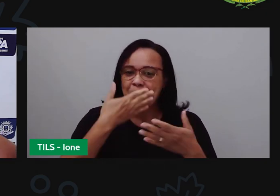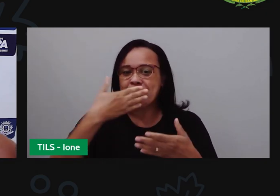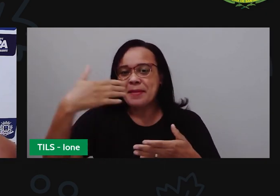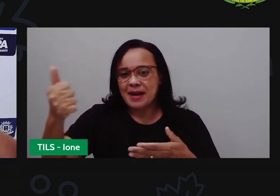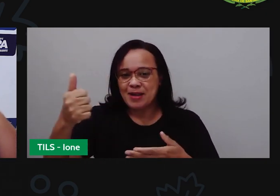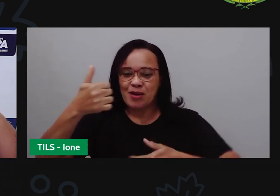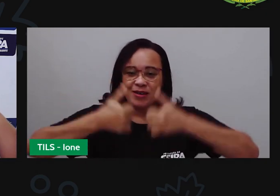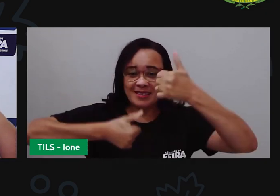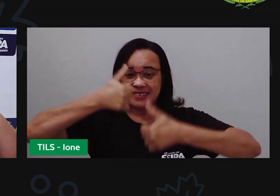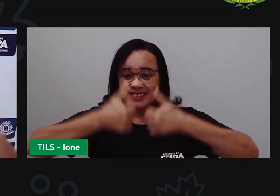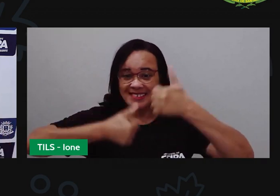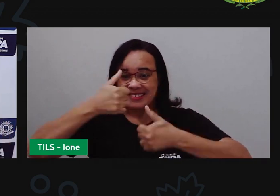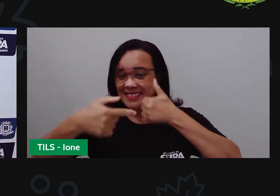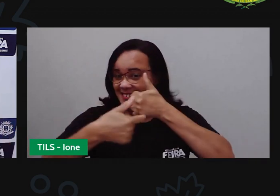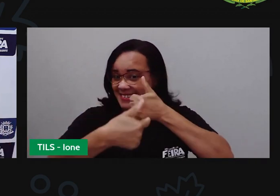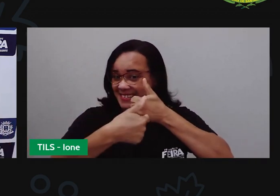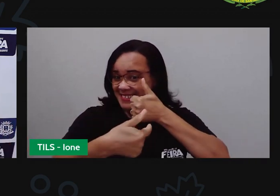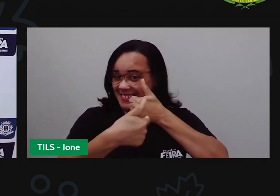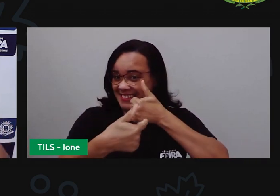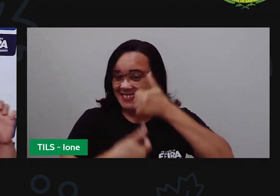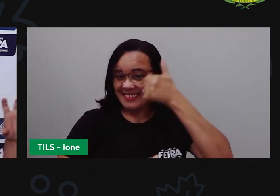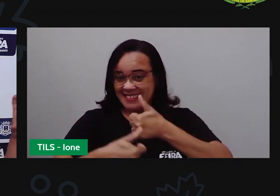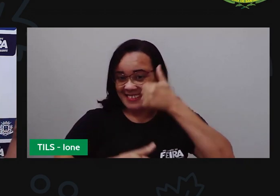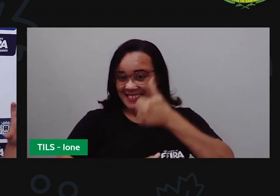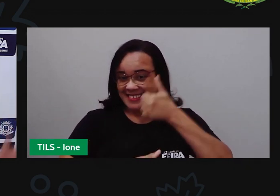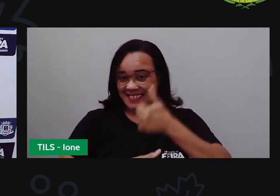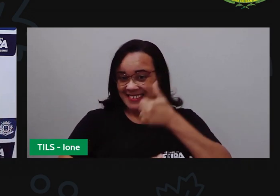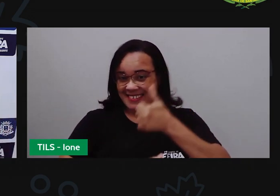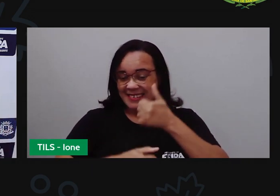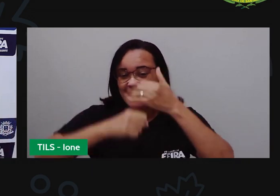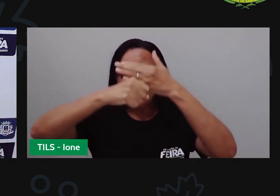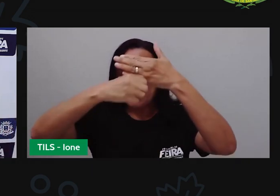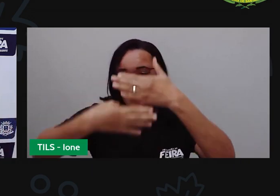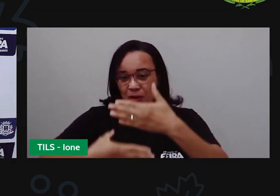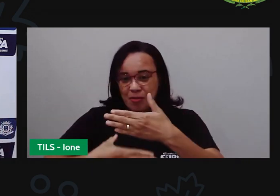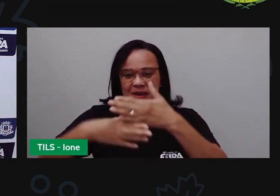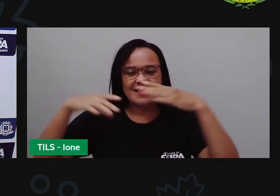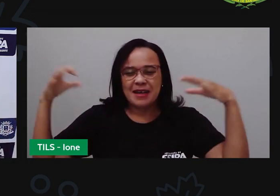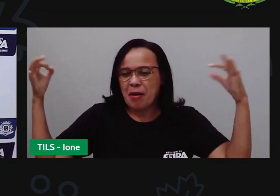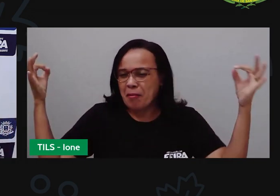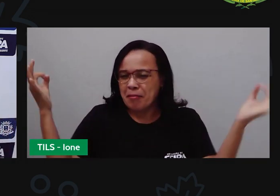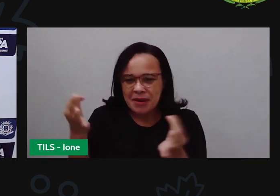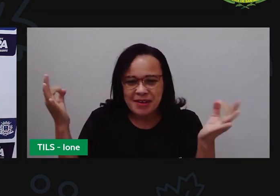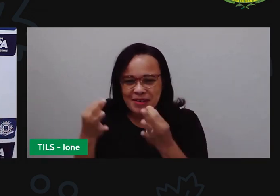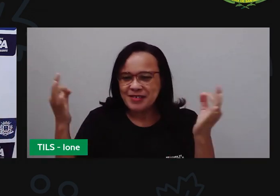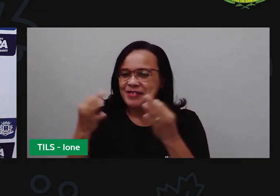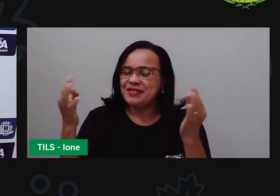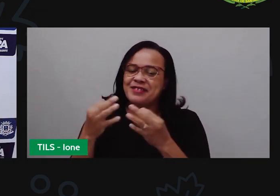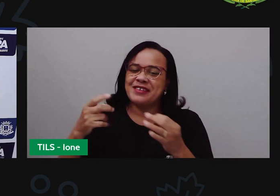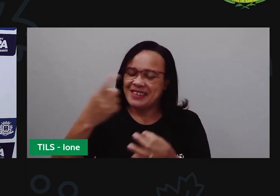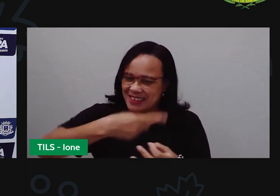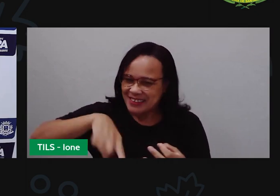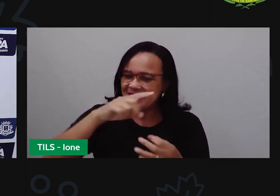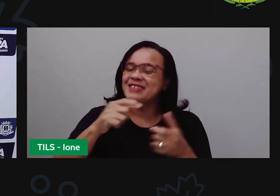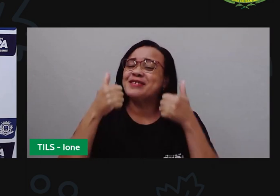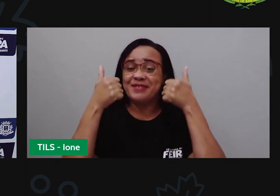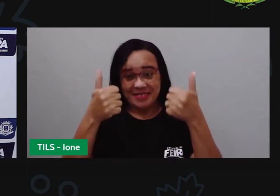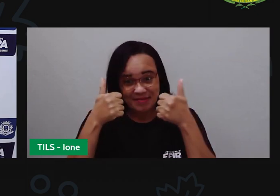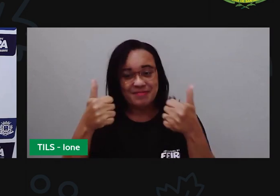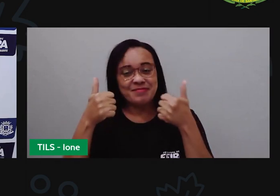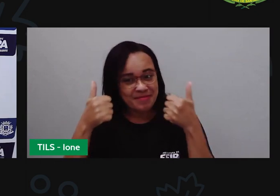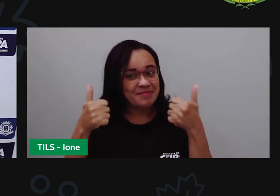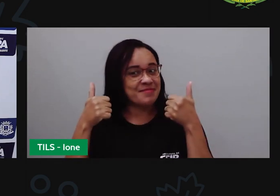dá aquele like bonito aqui embaixo, deixa aquele comentário fantástico para a gente, porque a gente merece, você não merece não, Ione?